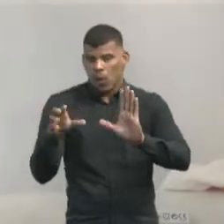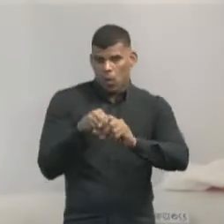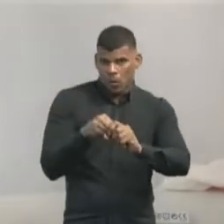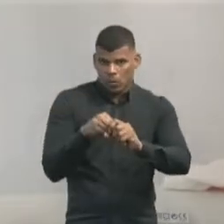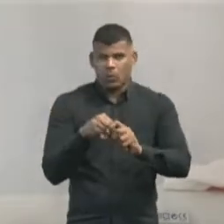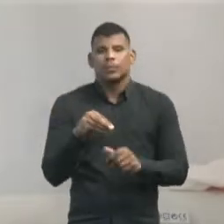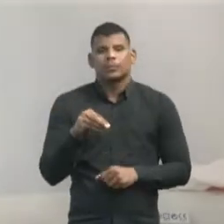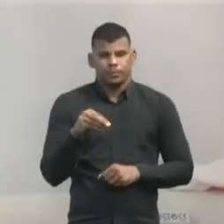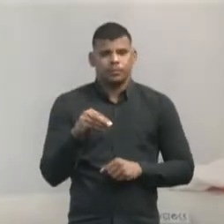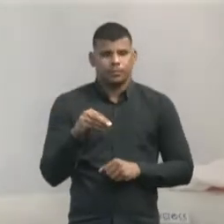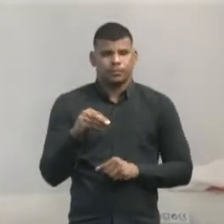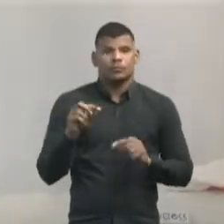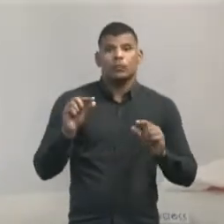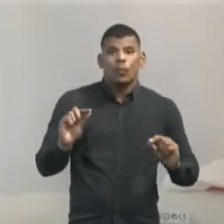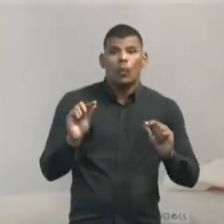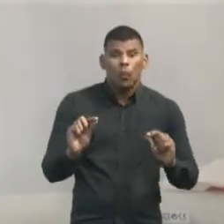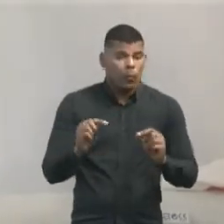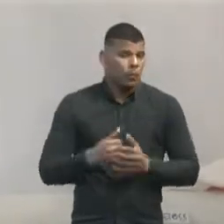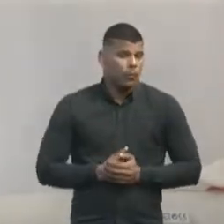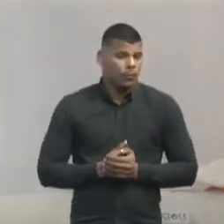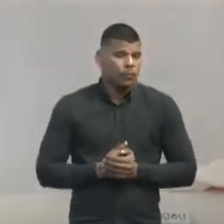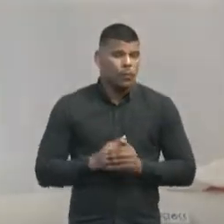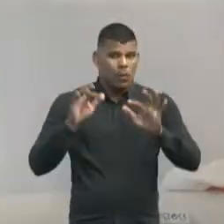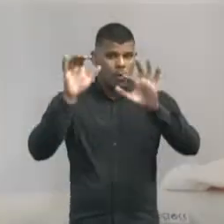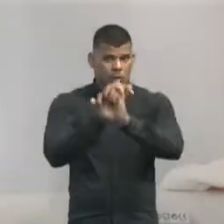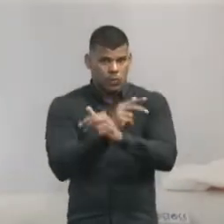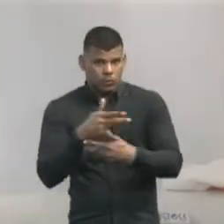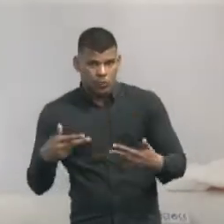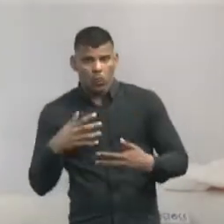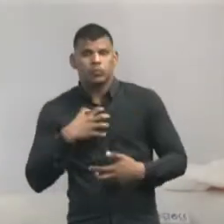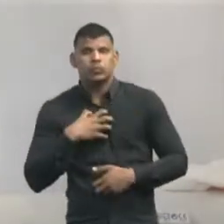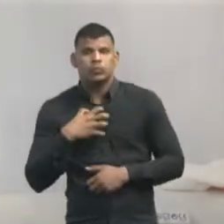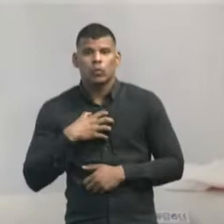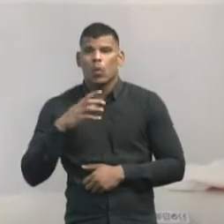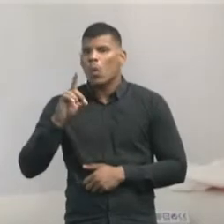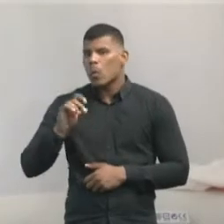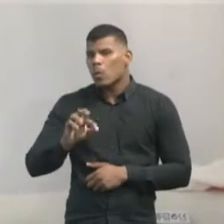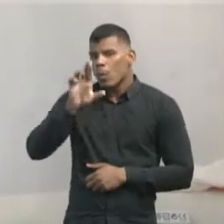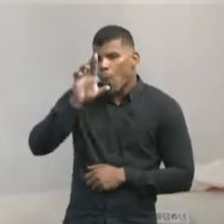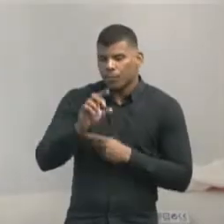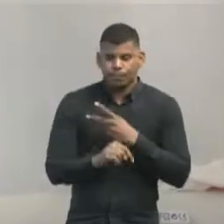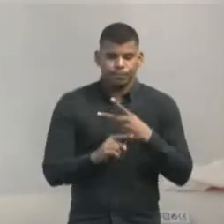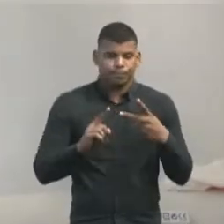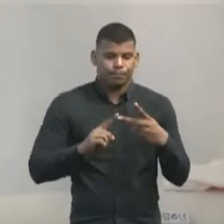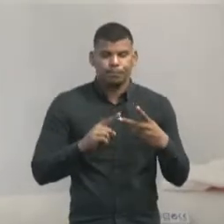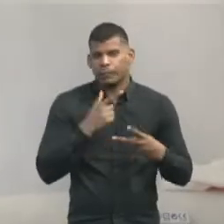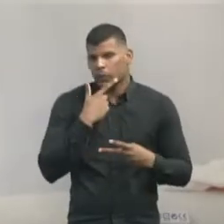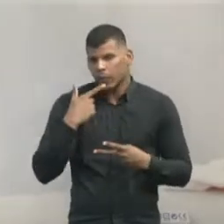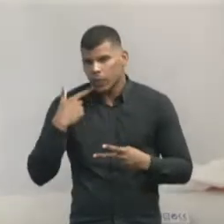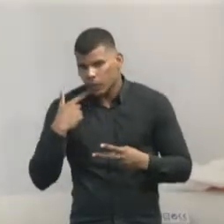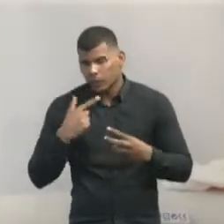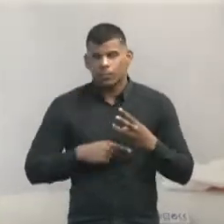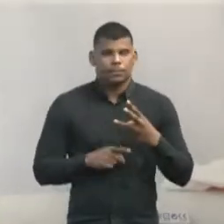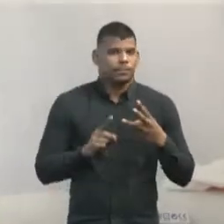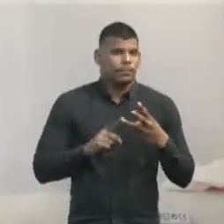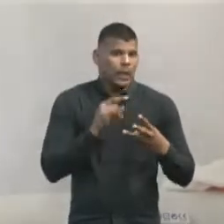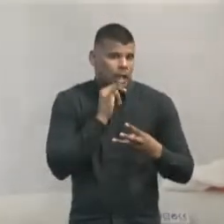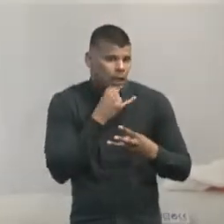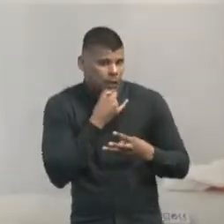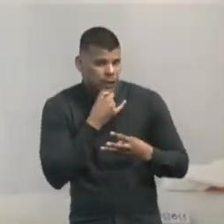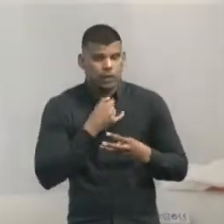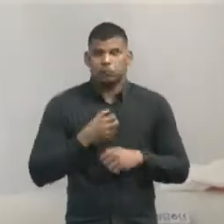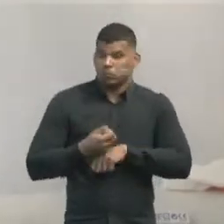declaram e afirmam que os animais sentem dor, alegria, tristeza, e tem um sistema neural